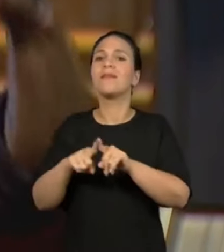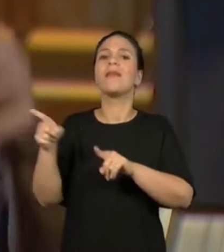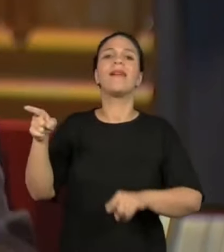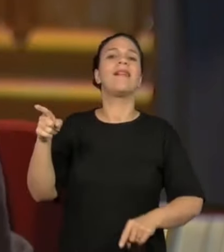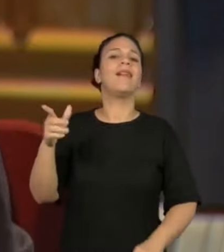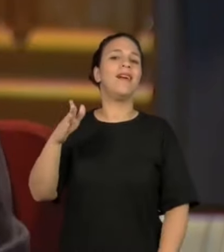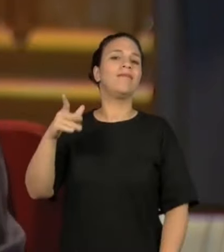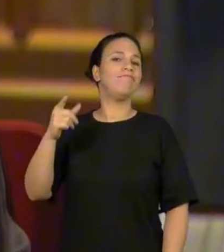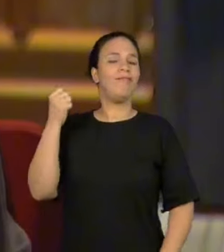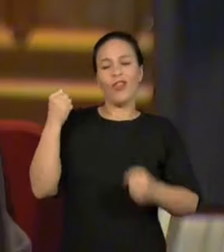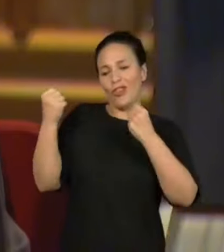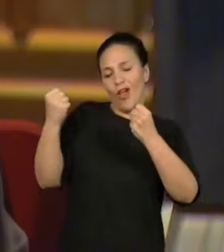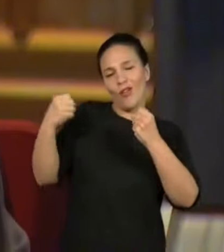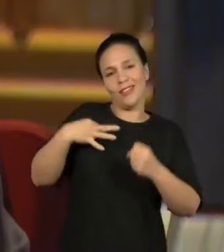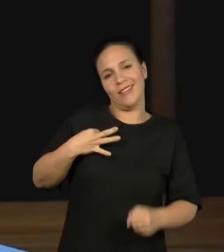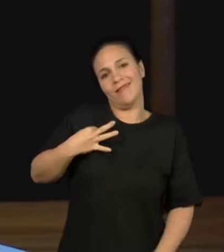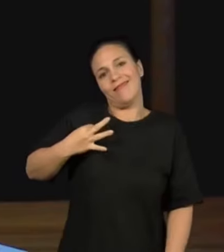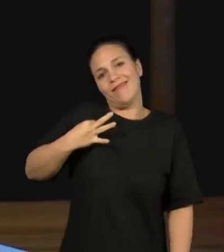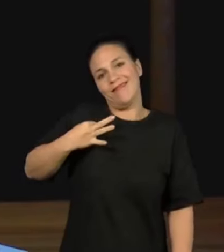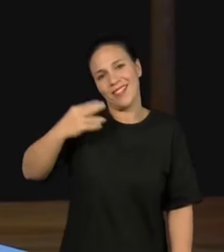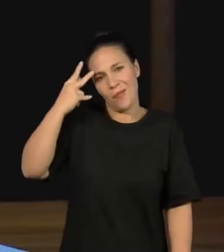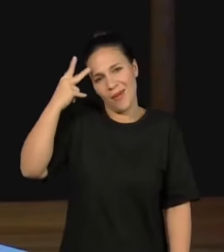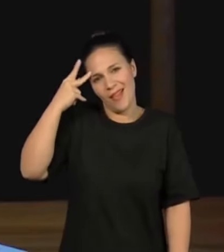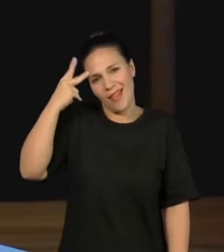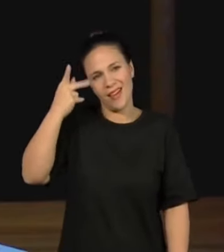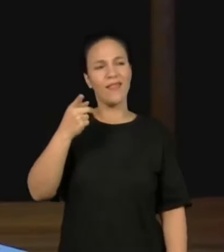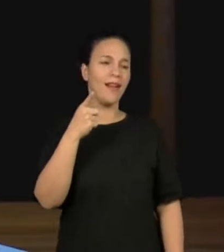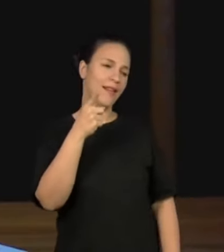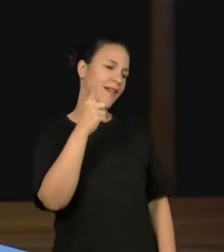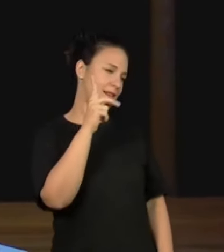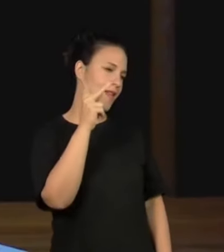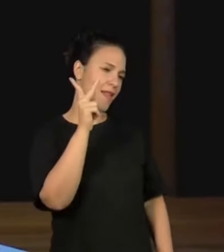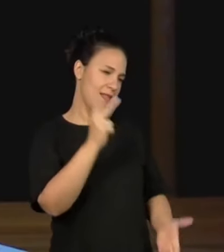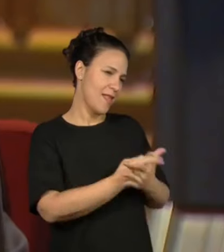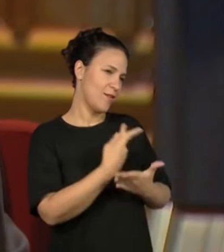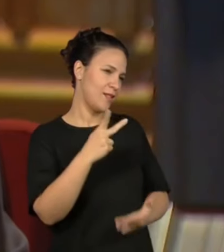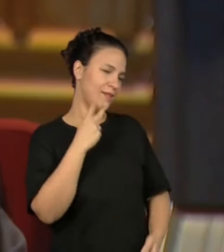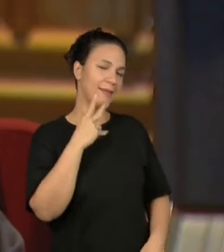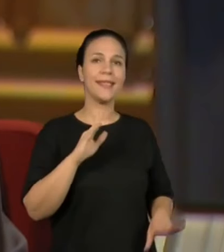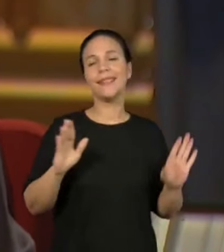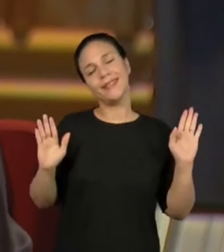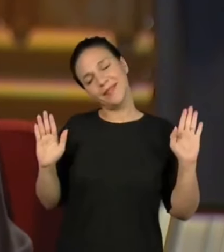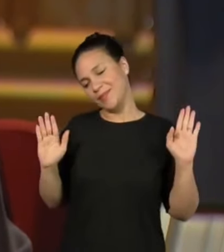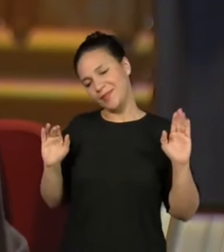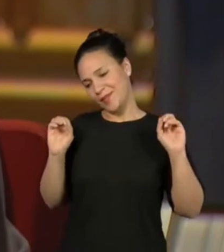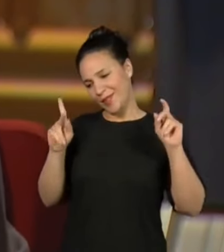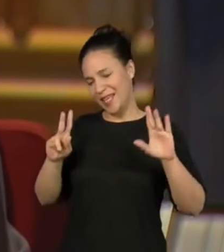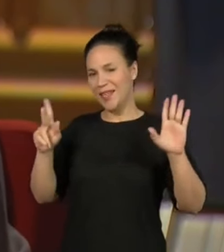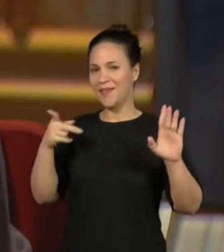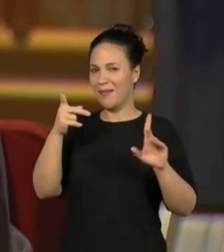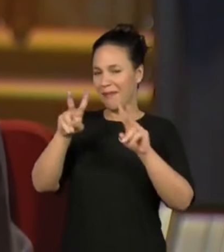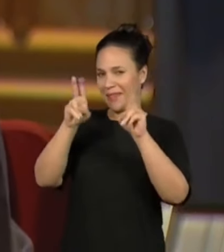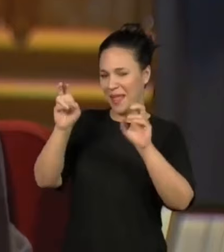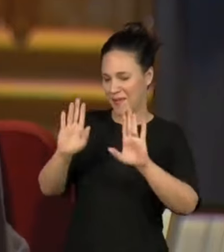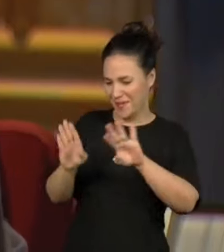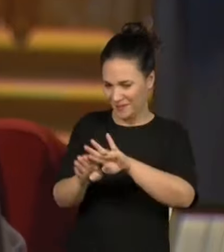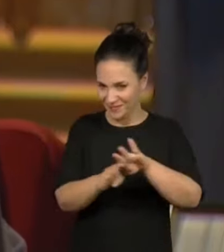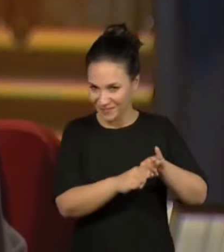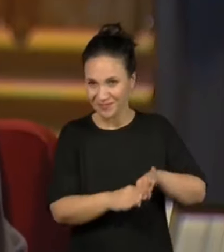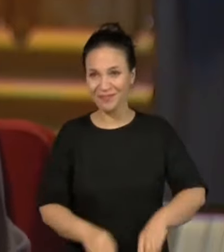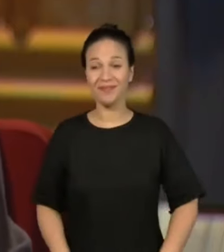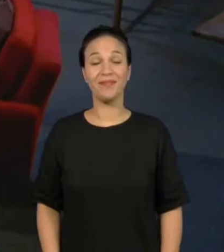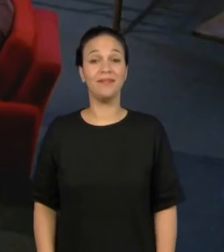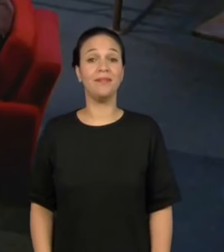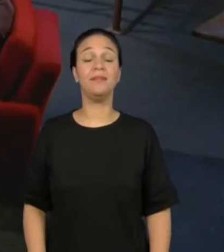íamos juntos ao estádio. E é um pequeno erro de vocês dois, mas tudo bem. Então, nós, bem, não vamos entrar nesse assunto. E